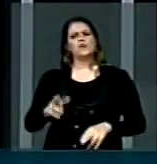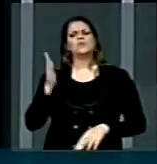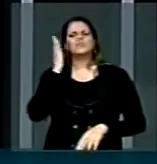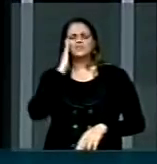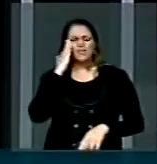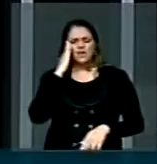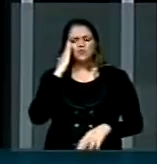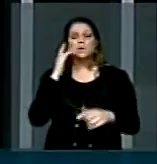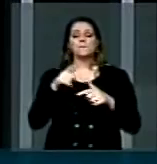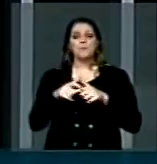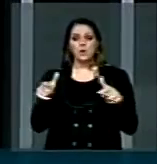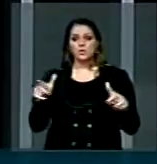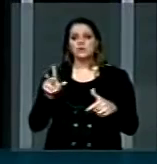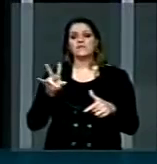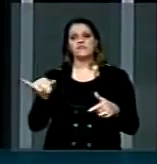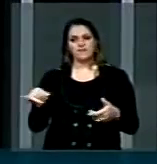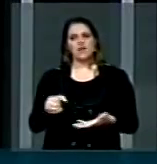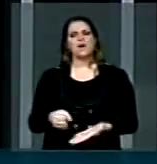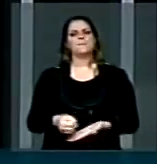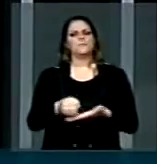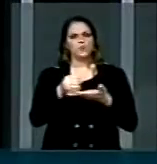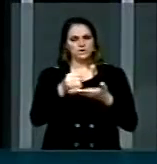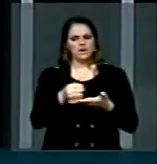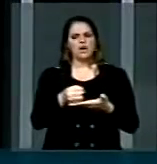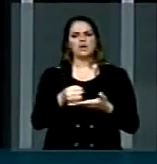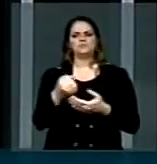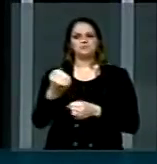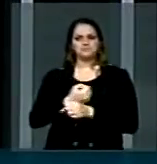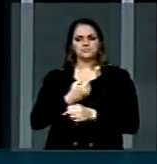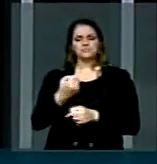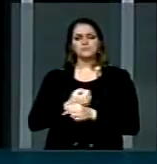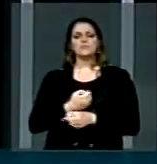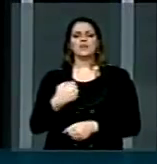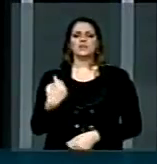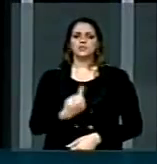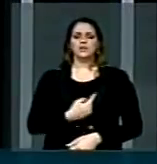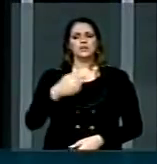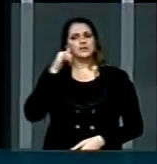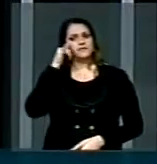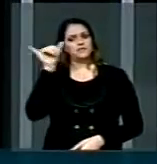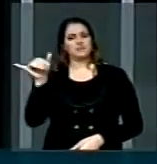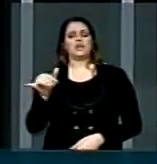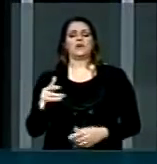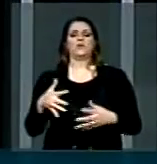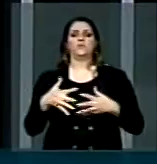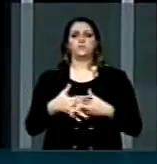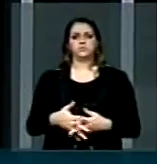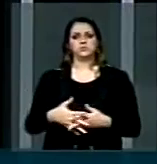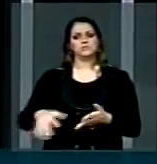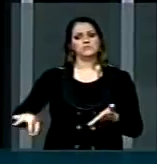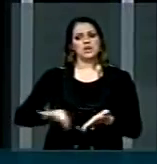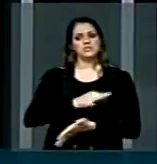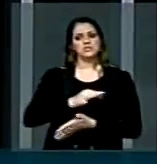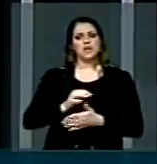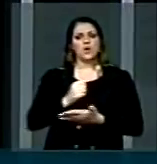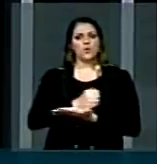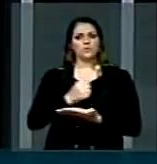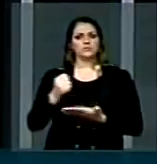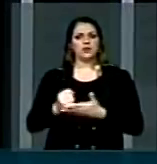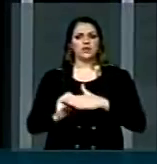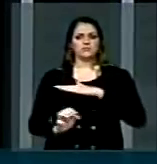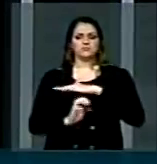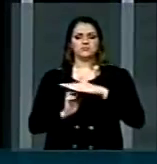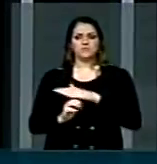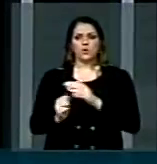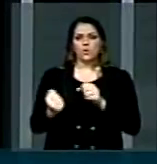universitária deve apoiar o reitor para que a gente saia deste impasse, assine o contrato com o EBSER, construa um hospital de